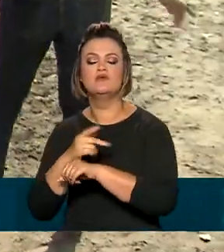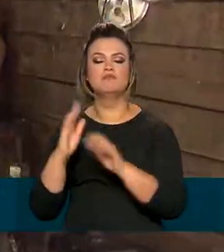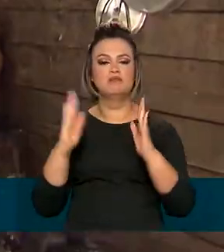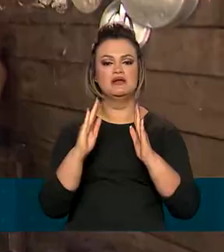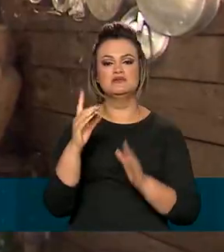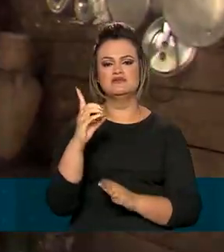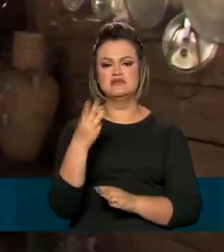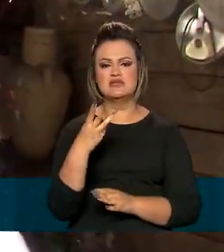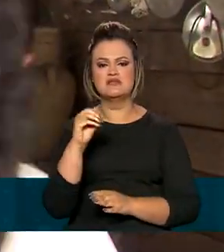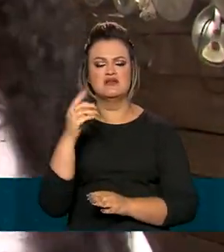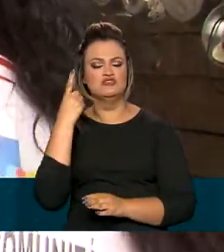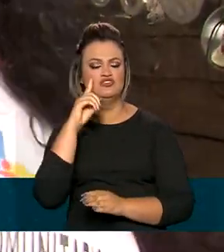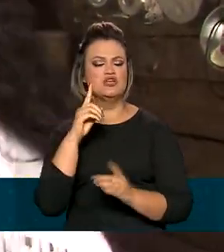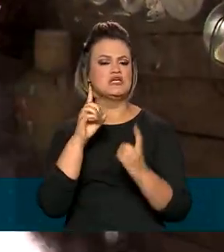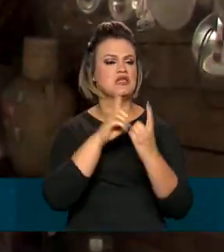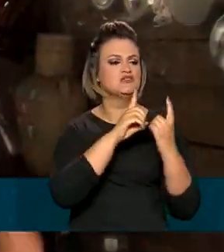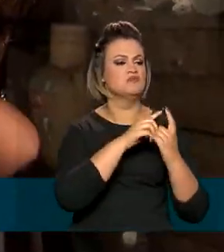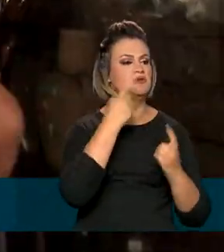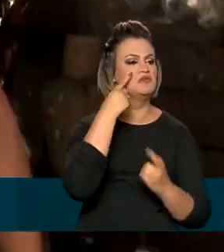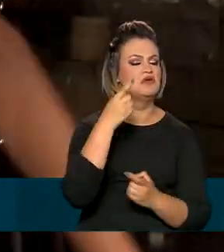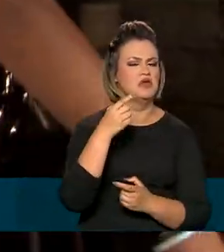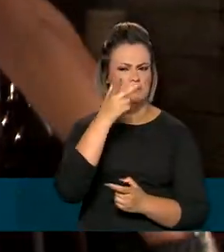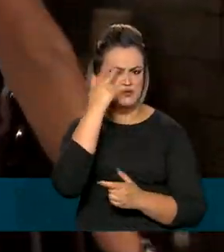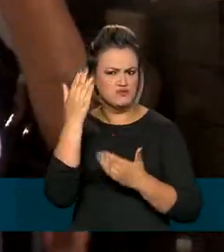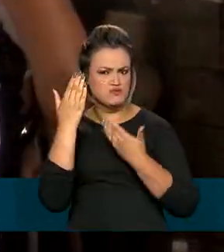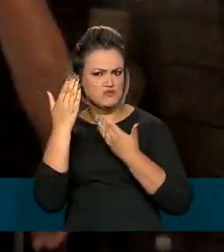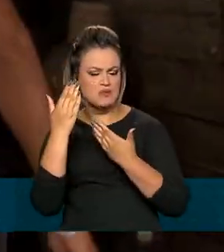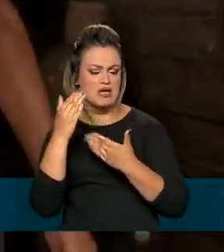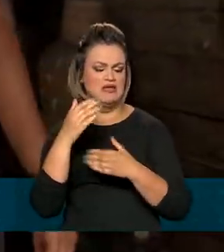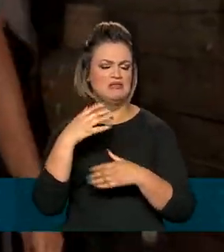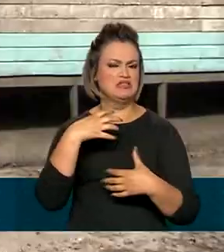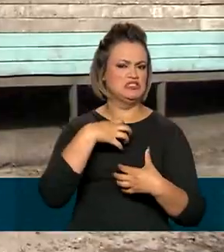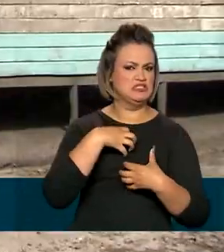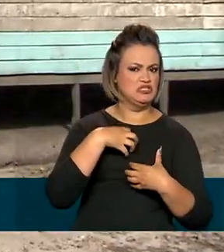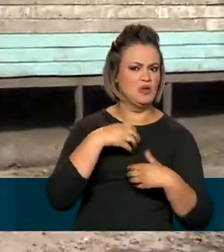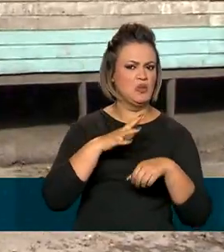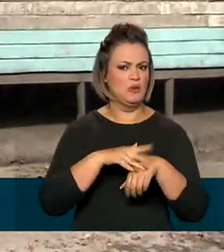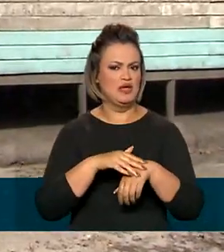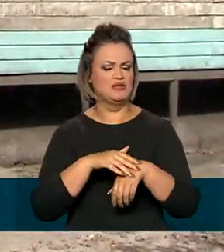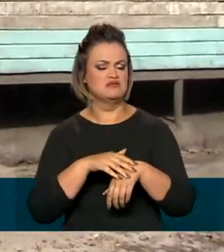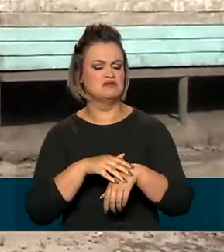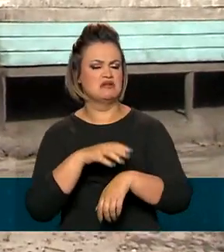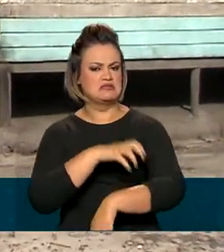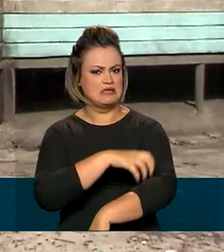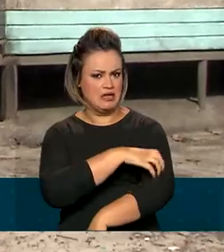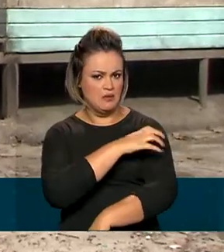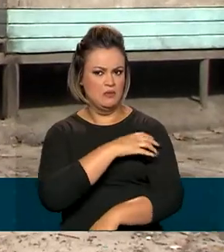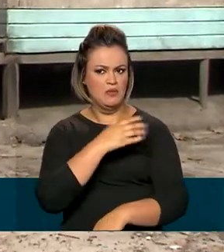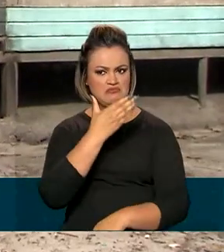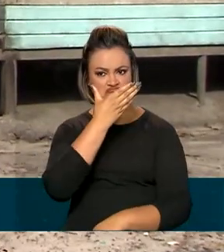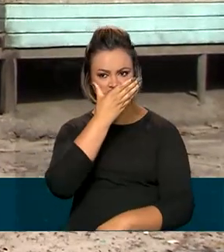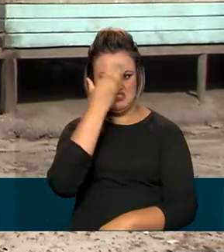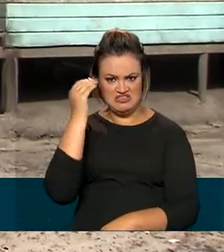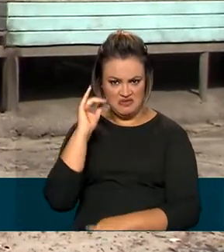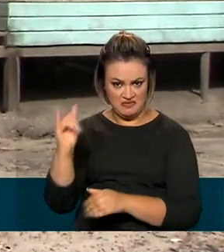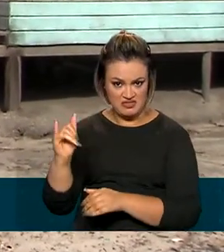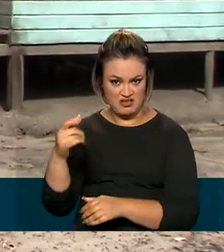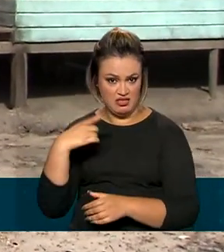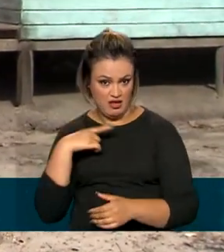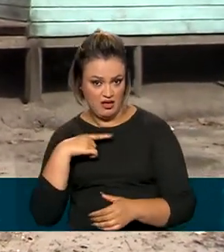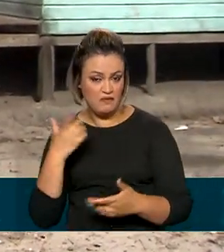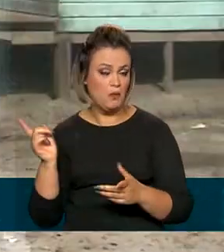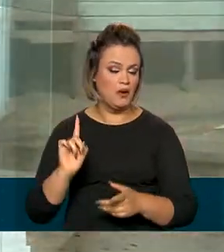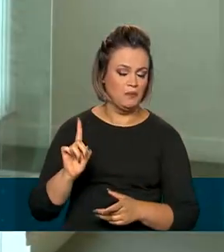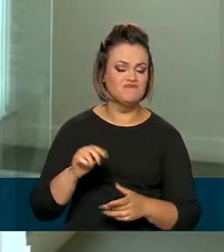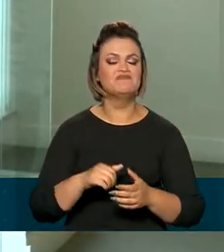dias e identificar se algum caso com sinais ou sintomas do sarampo deixou de ser notificado. Os exames nesse